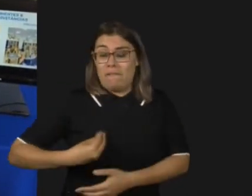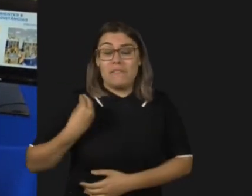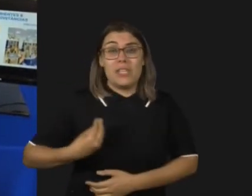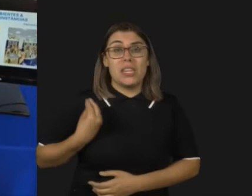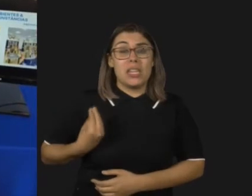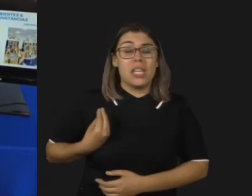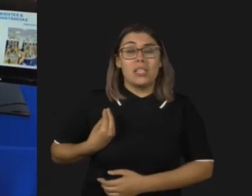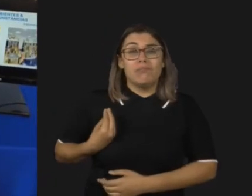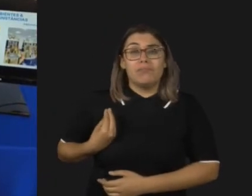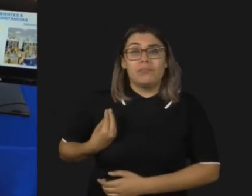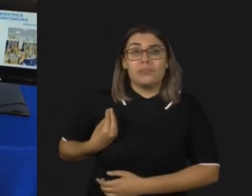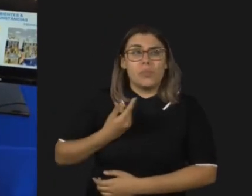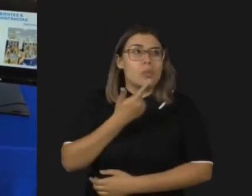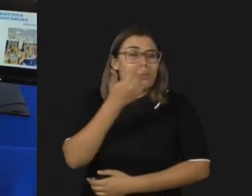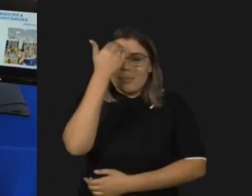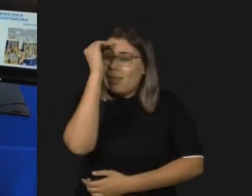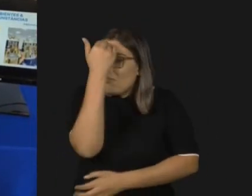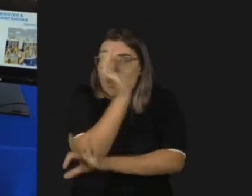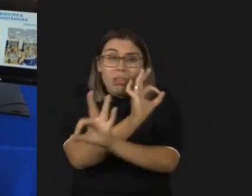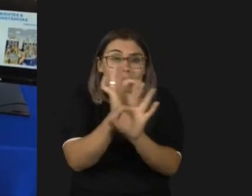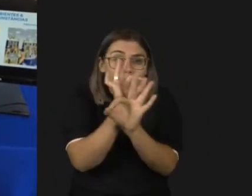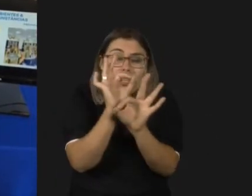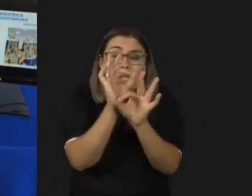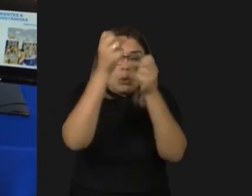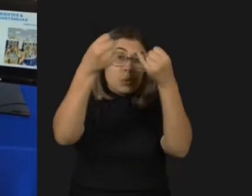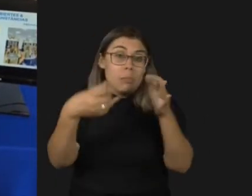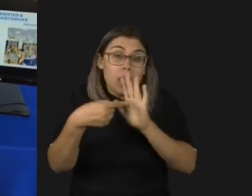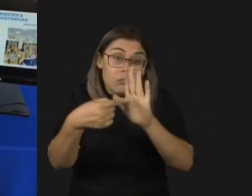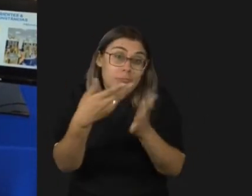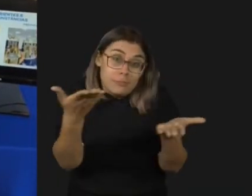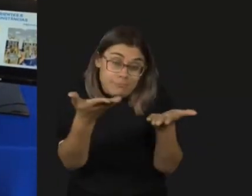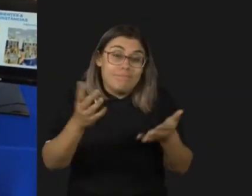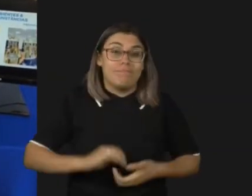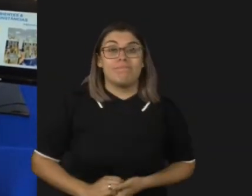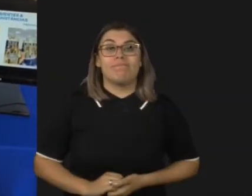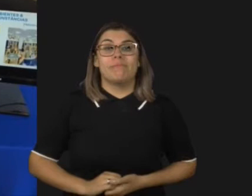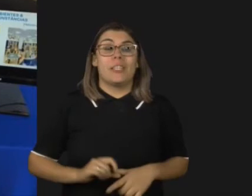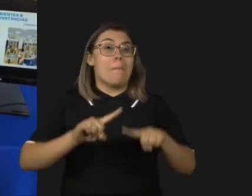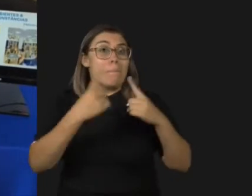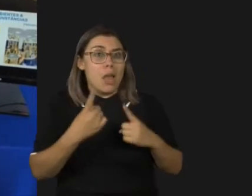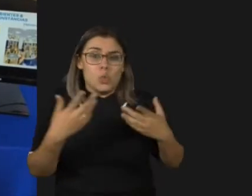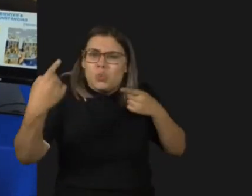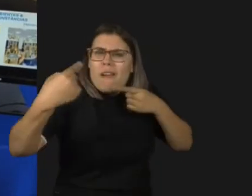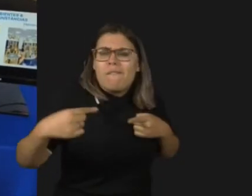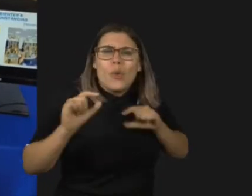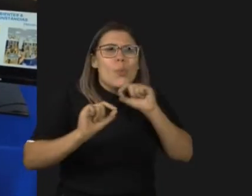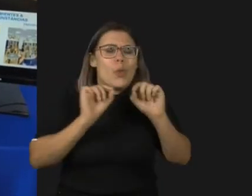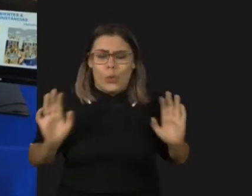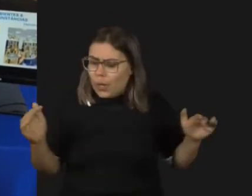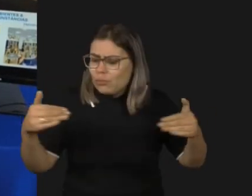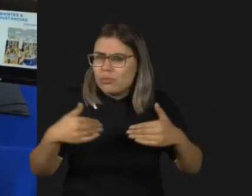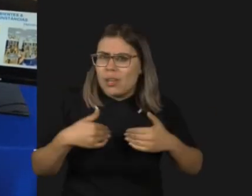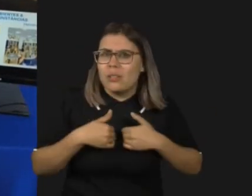porque naquela época eu não se entendia esse esquema que eu acabei de dividir com vocês. O maior desafio do autista é passar pelos